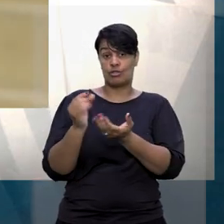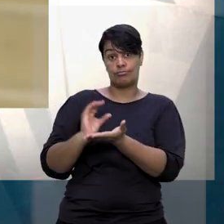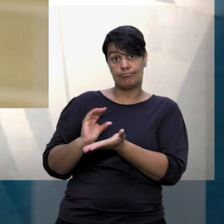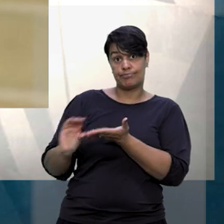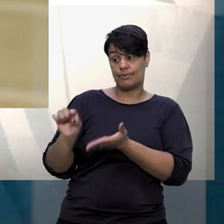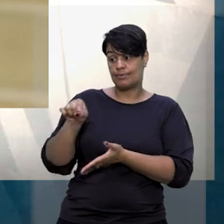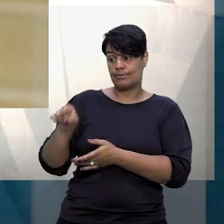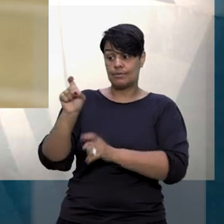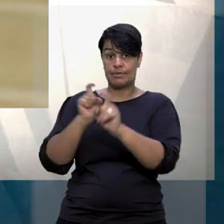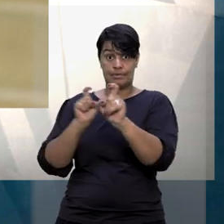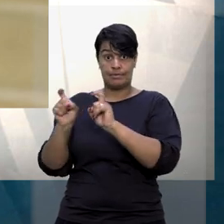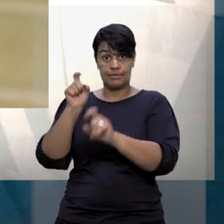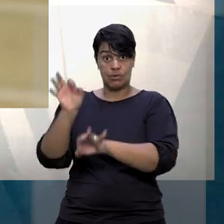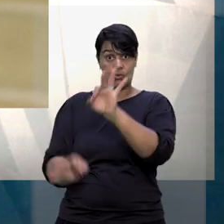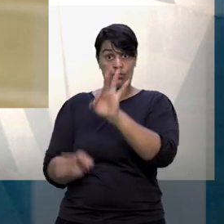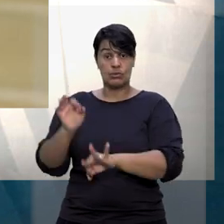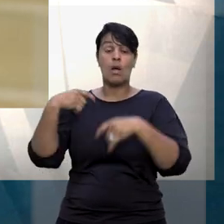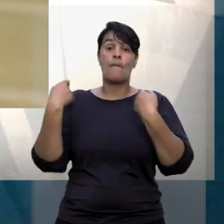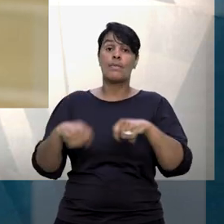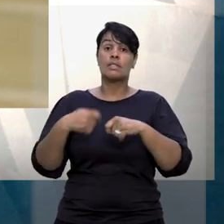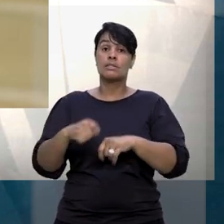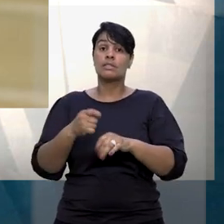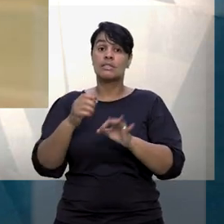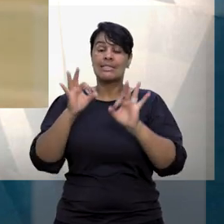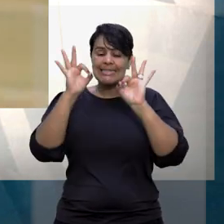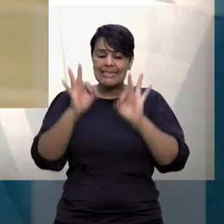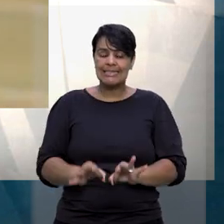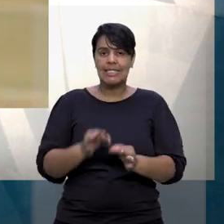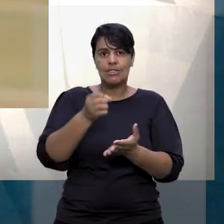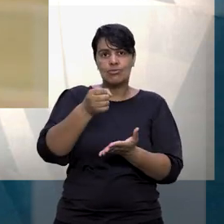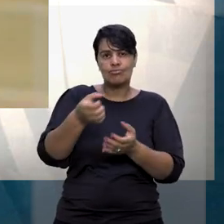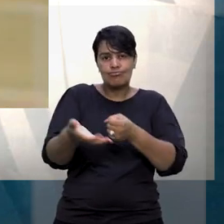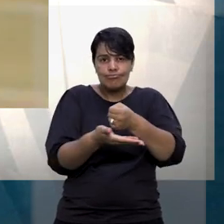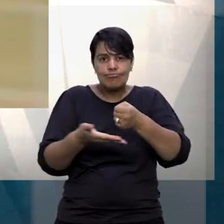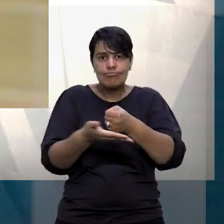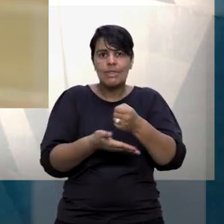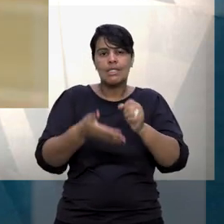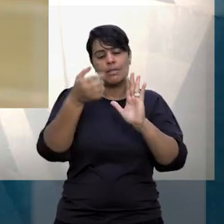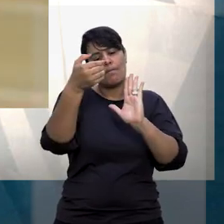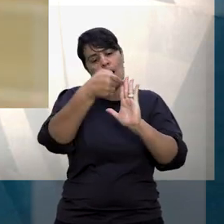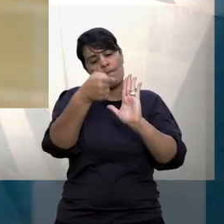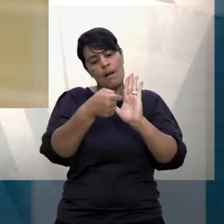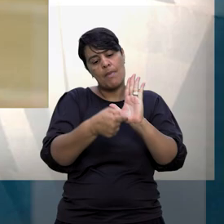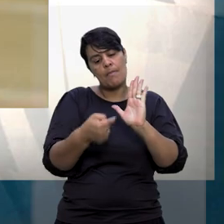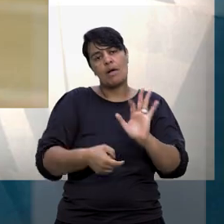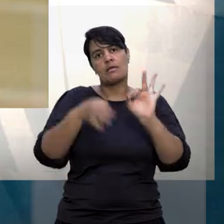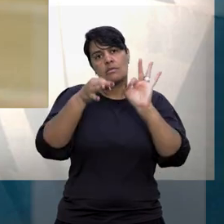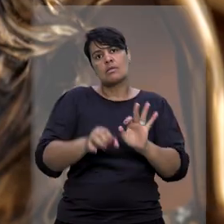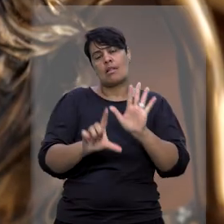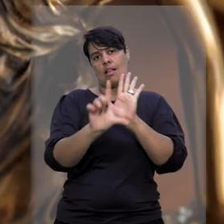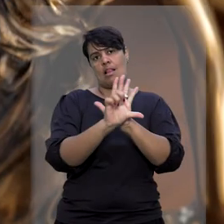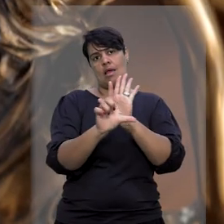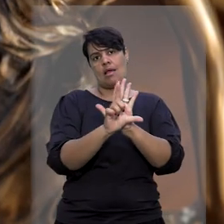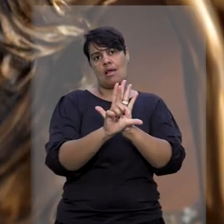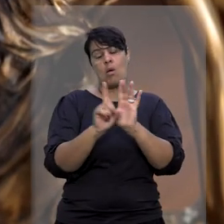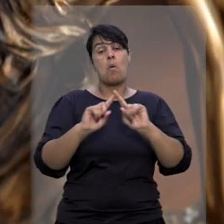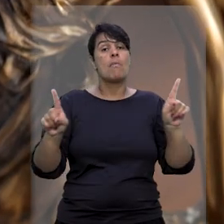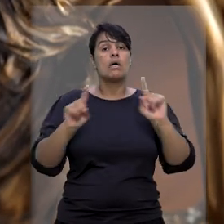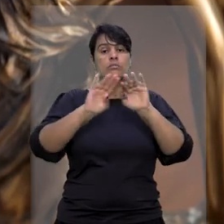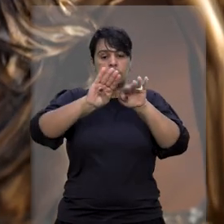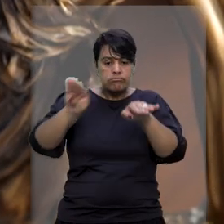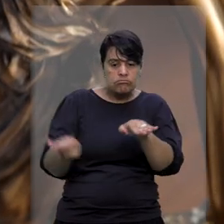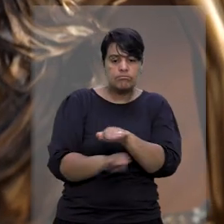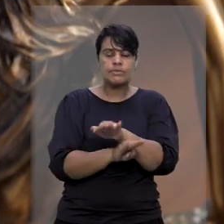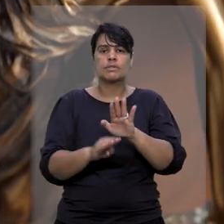remuneração do administrador judicial deve ser fixada pela justiça com base nos critérios legais e não pode se